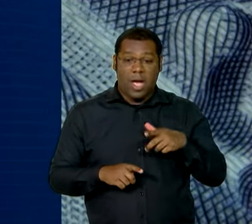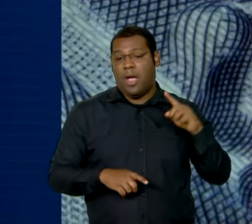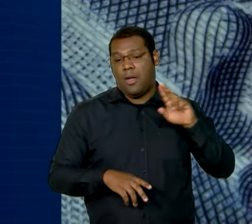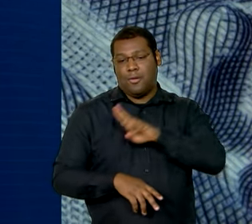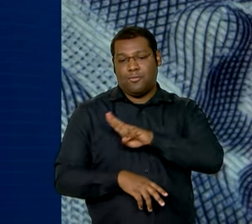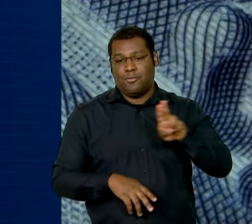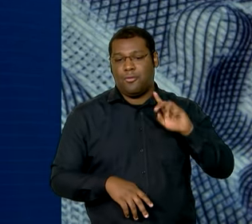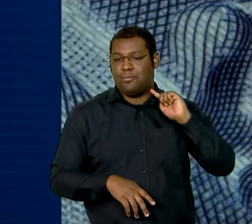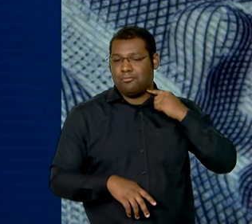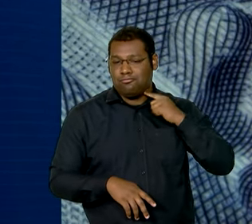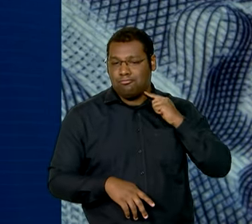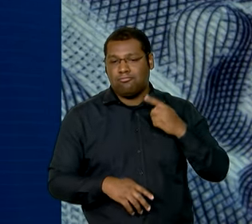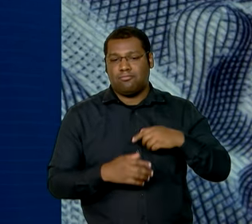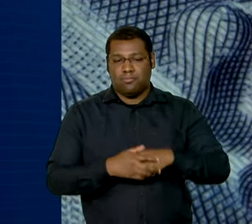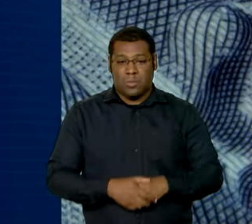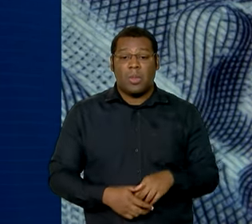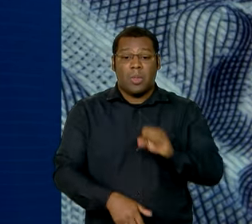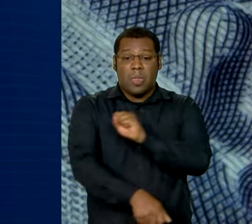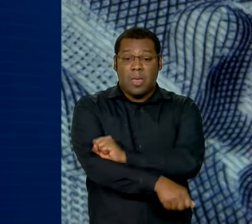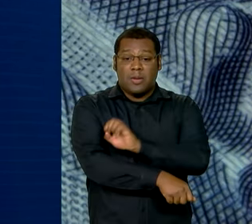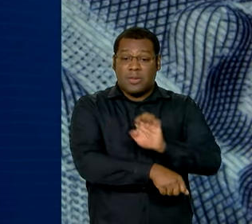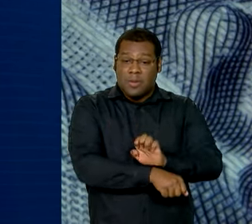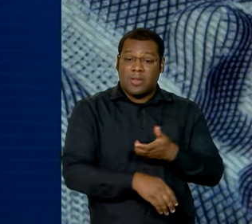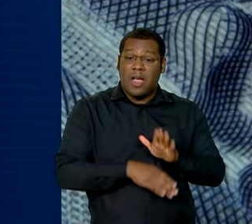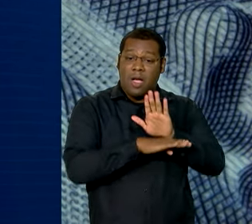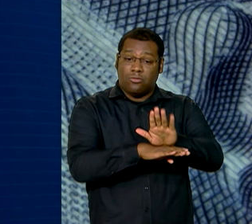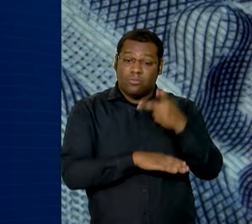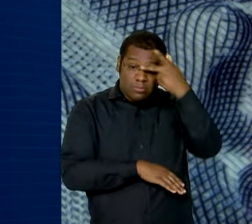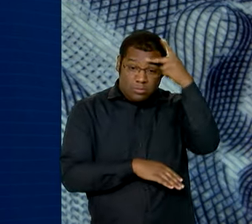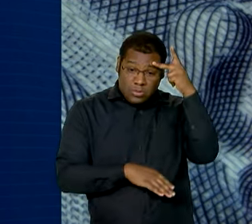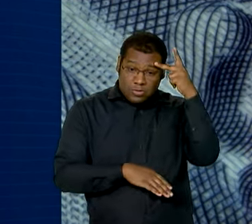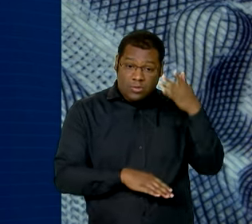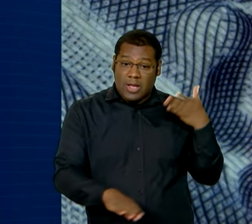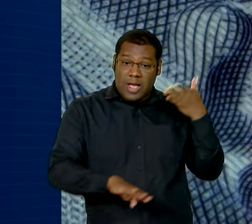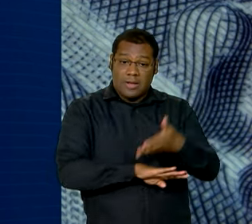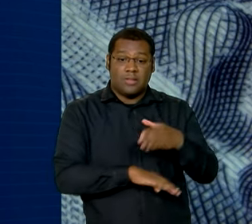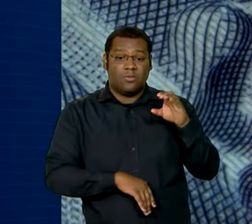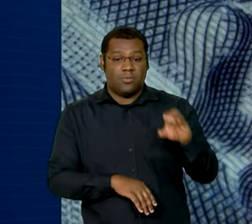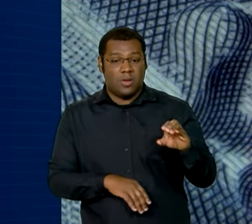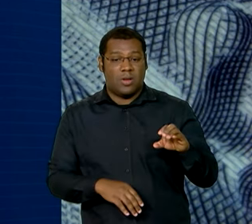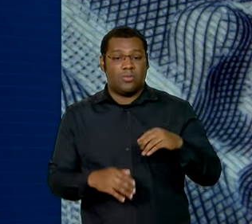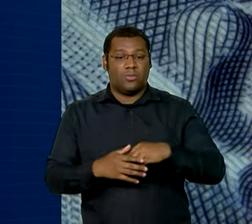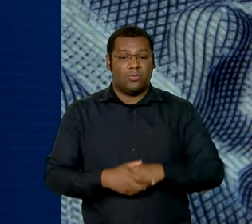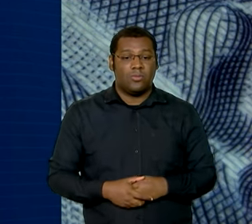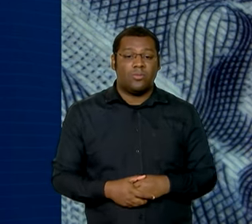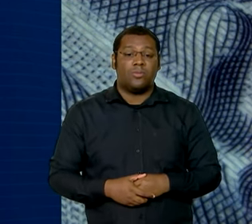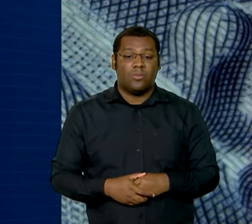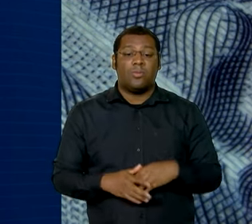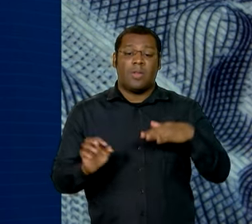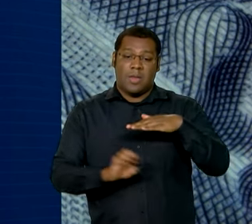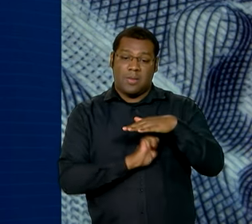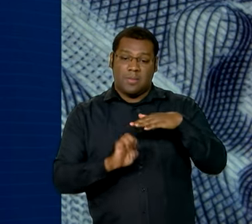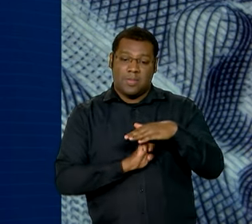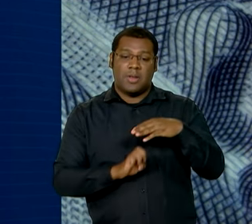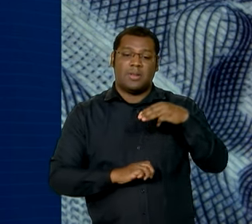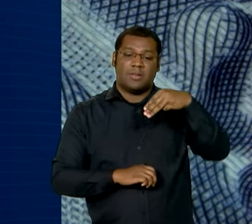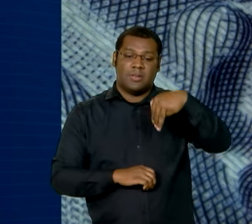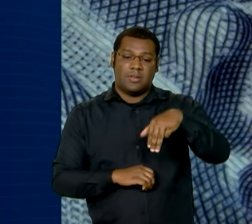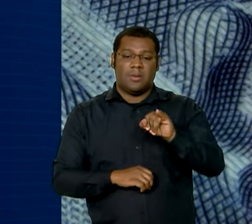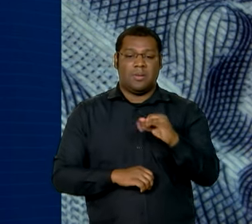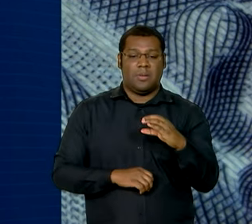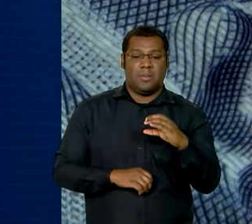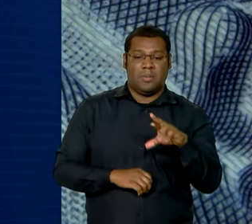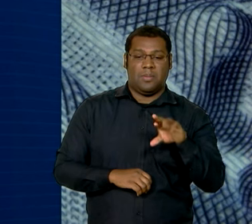vai expandir as linhas de crédito no âmbito do Fundo de Aval para Micro e Pequena Empresas, o